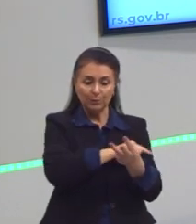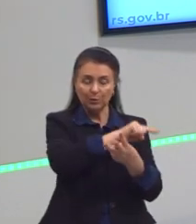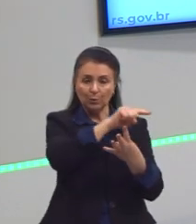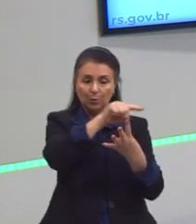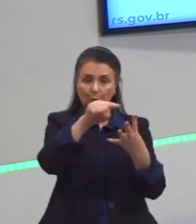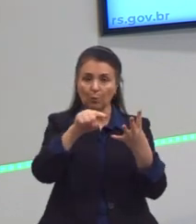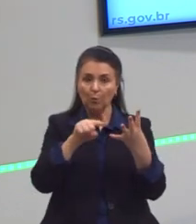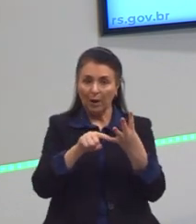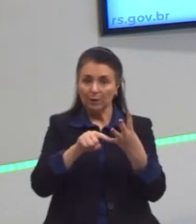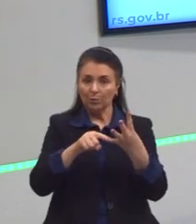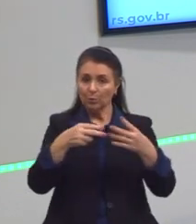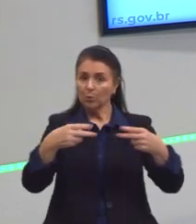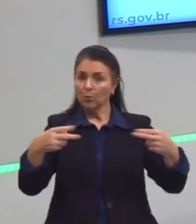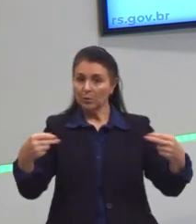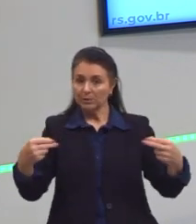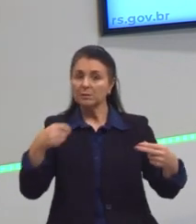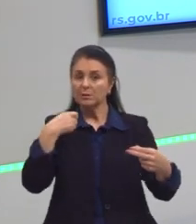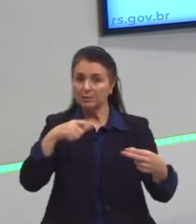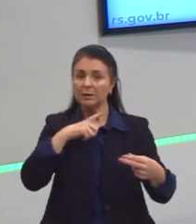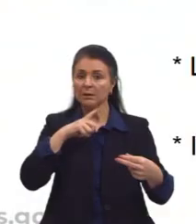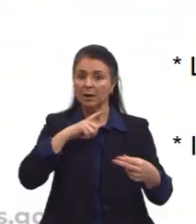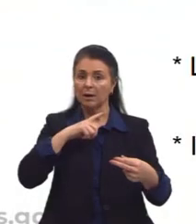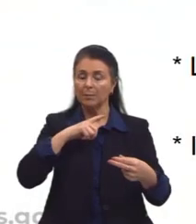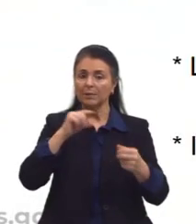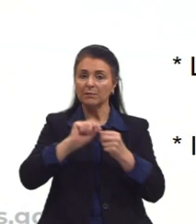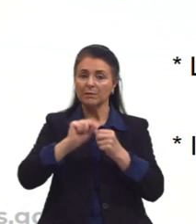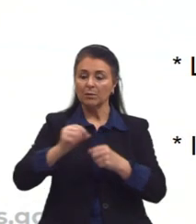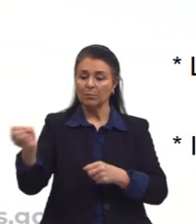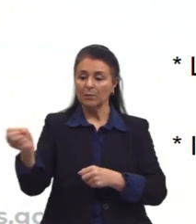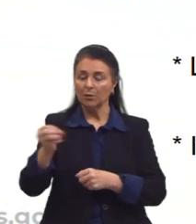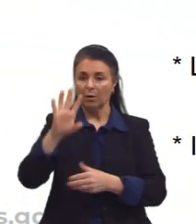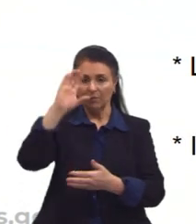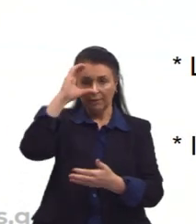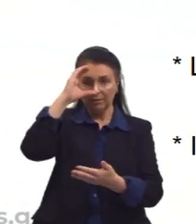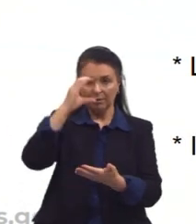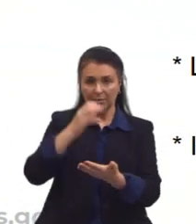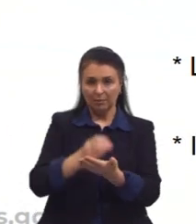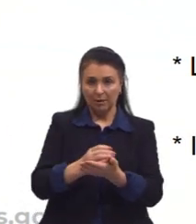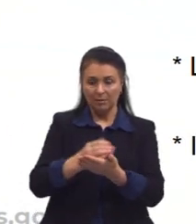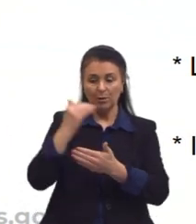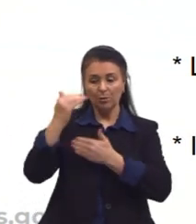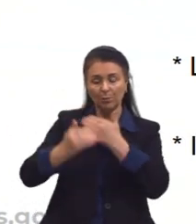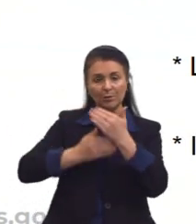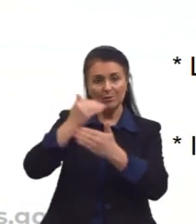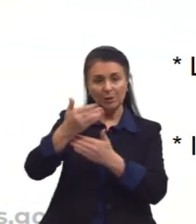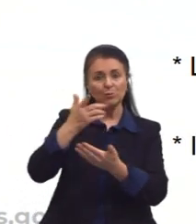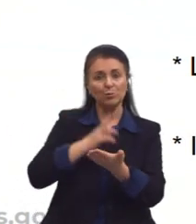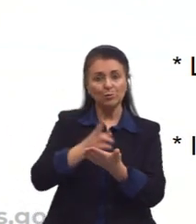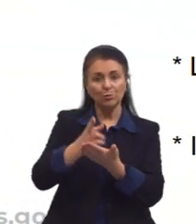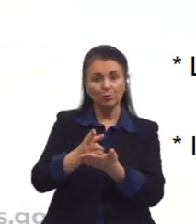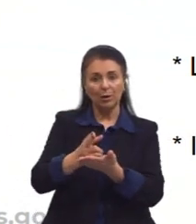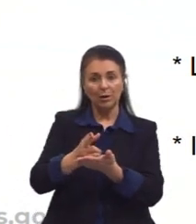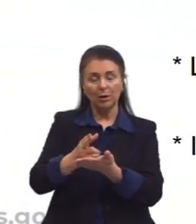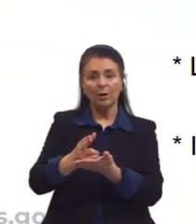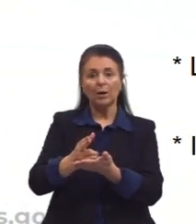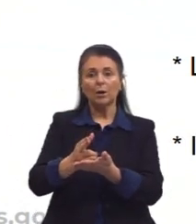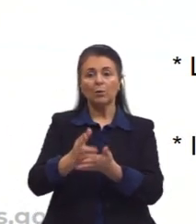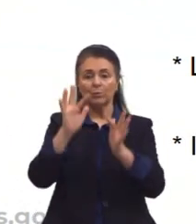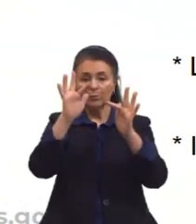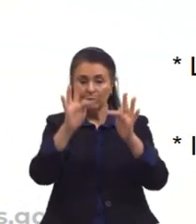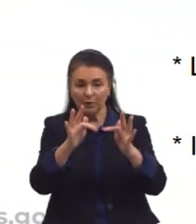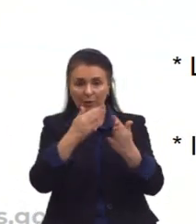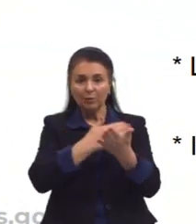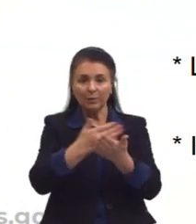desse nosso acordo, é uma nova tese que vai ter uma nova antítese, e esse processo continua. Por exemplo, se nós pegarmos os jornais,